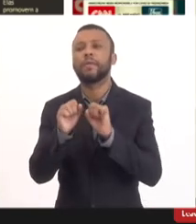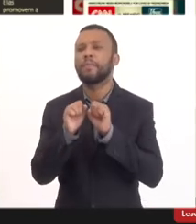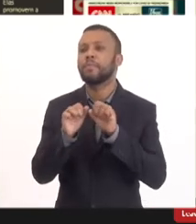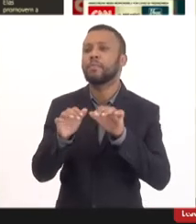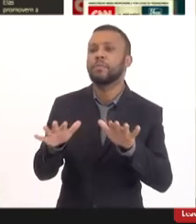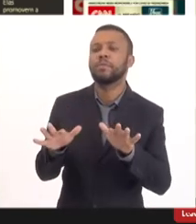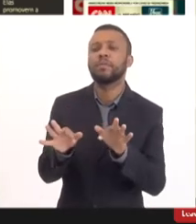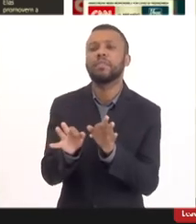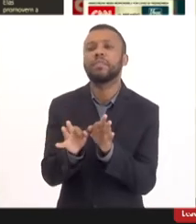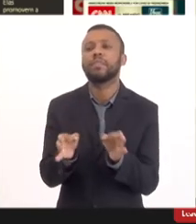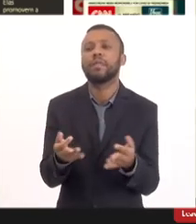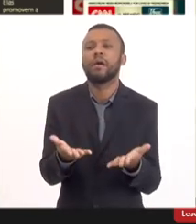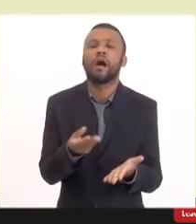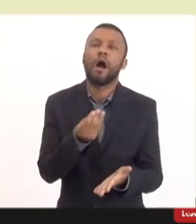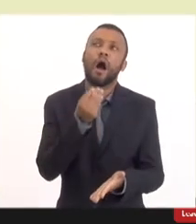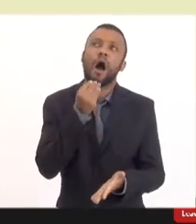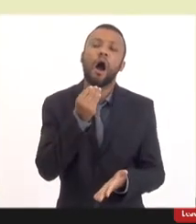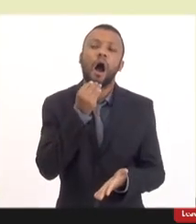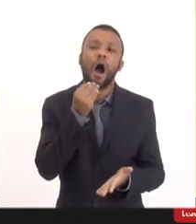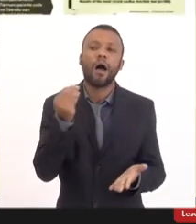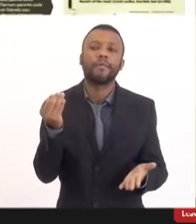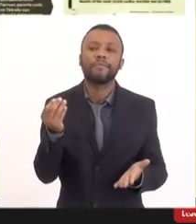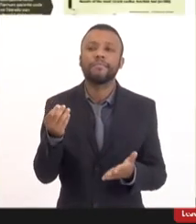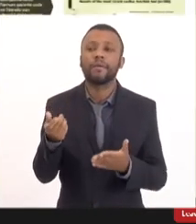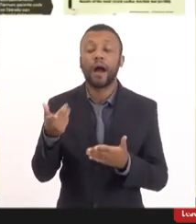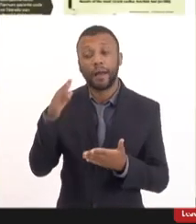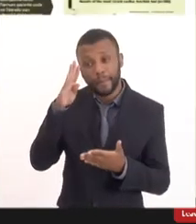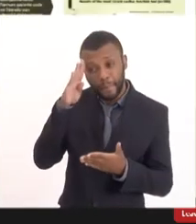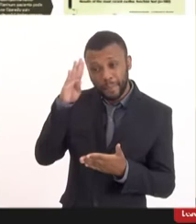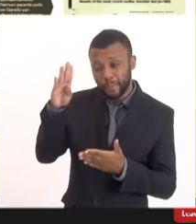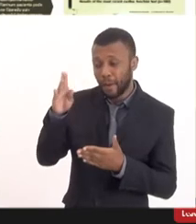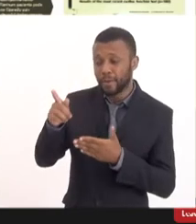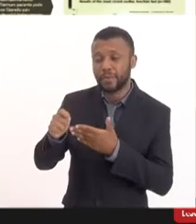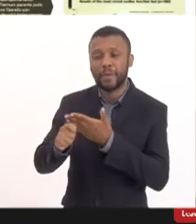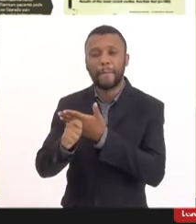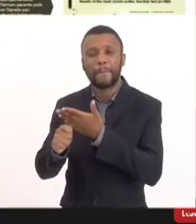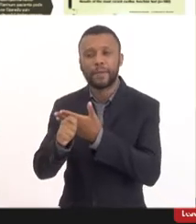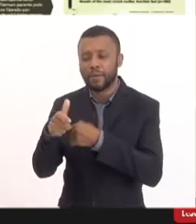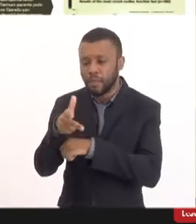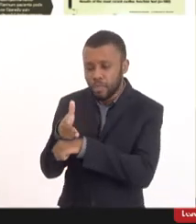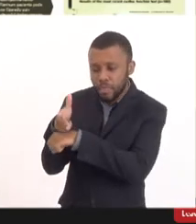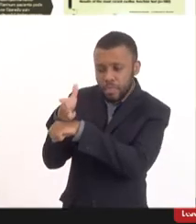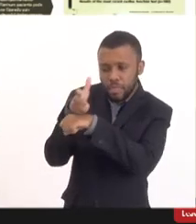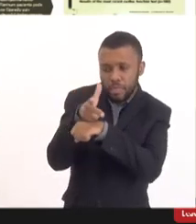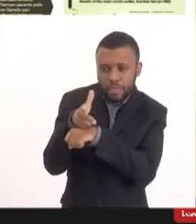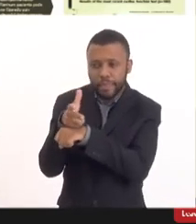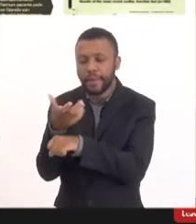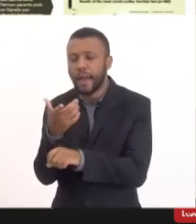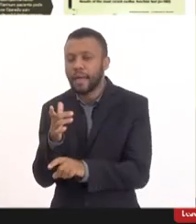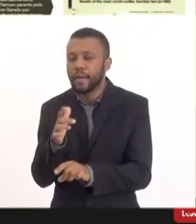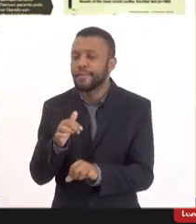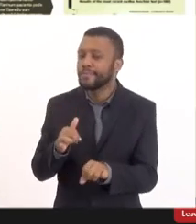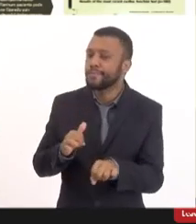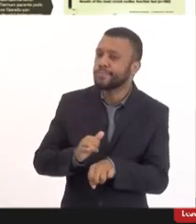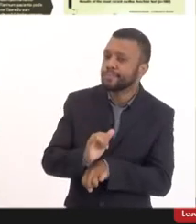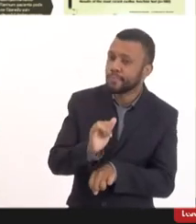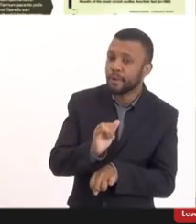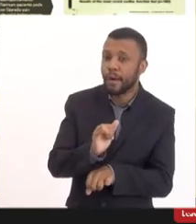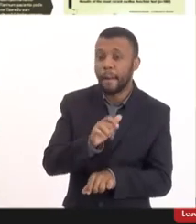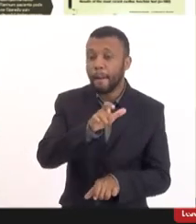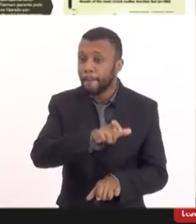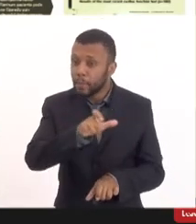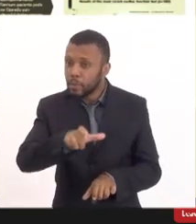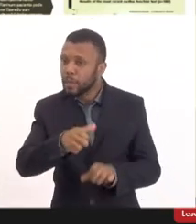leve lógico as grandes mídias que querem calar as pessoas que falam pela ciência